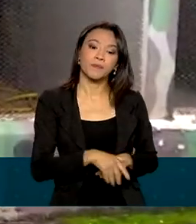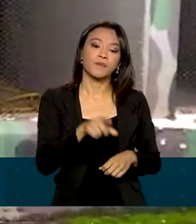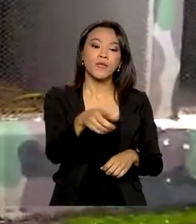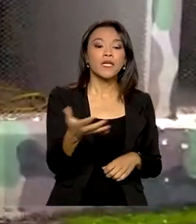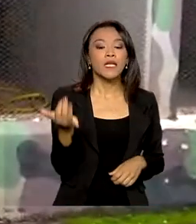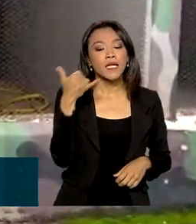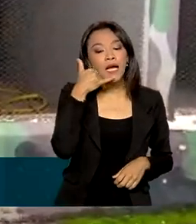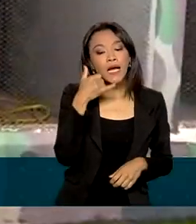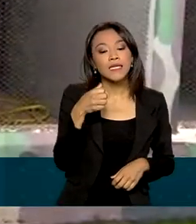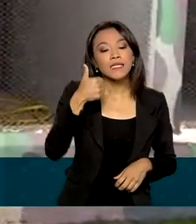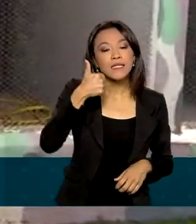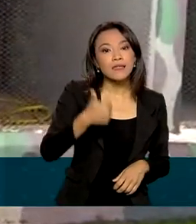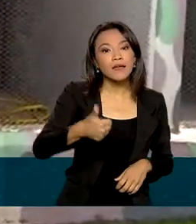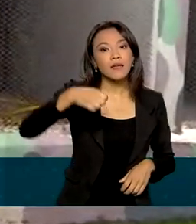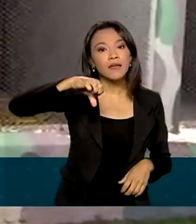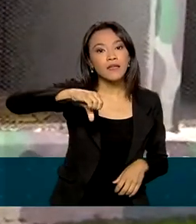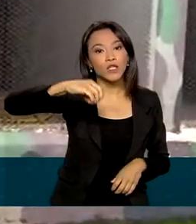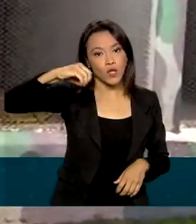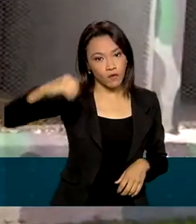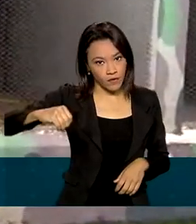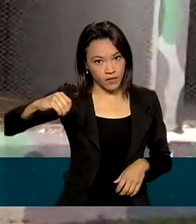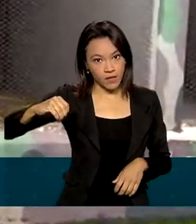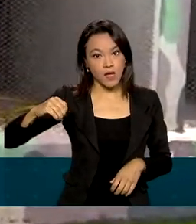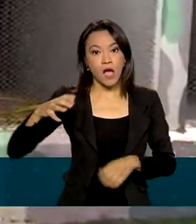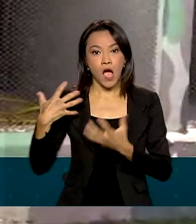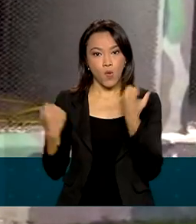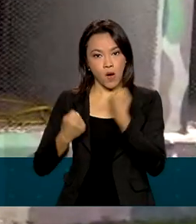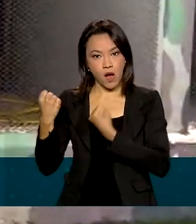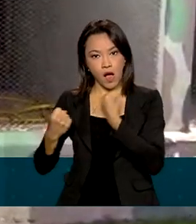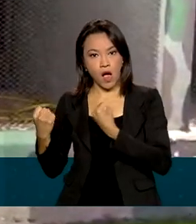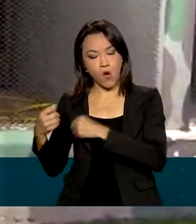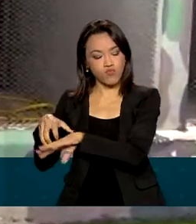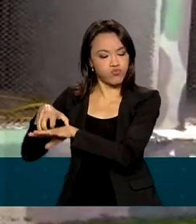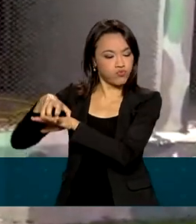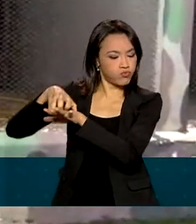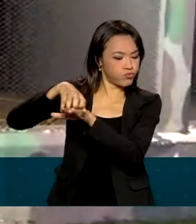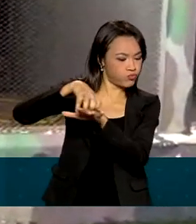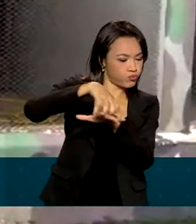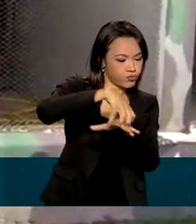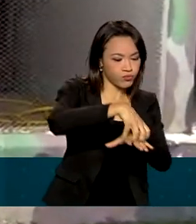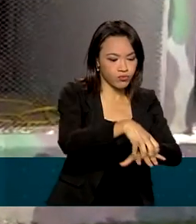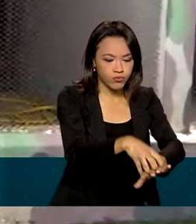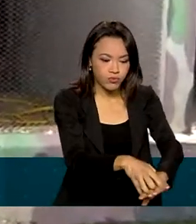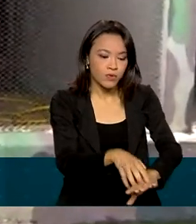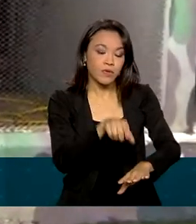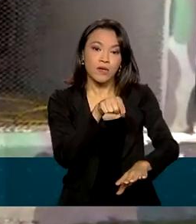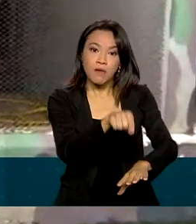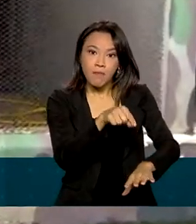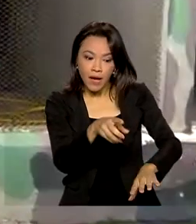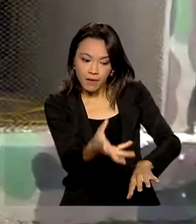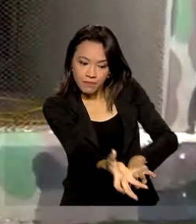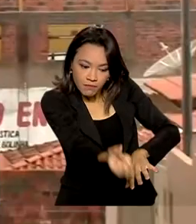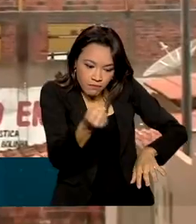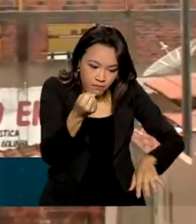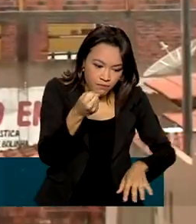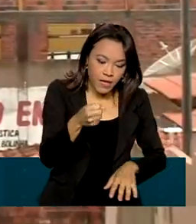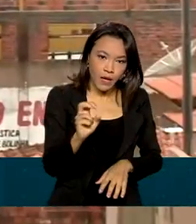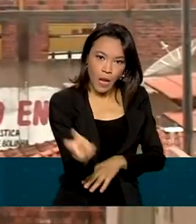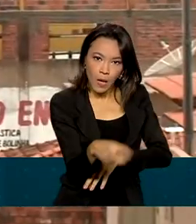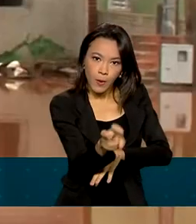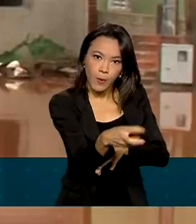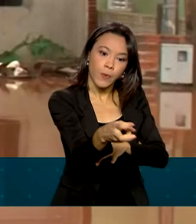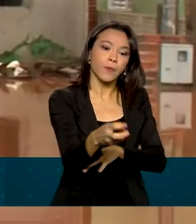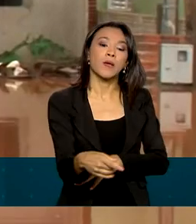190, será enviado uma viatura para poder fazer o resgate e o manejo dessa serpente. Para